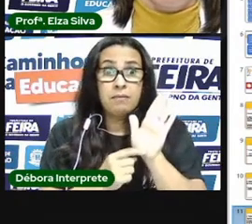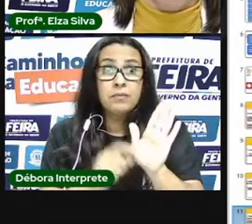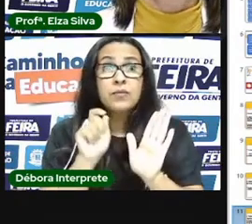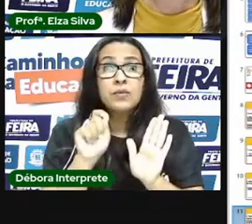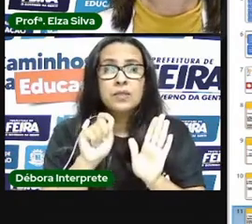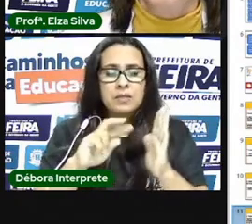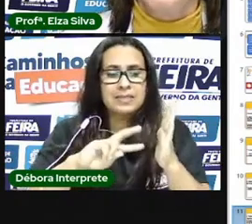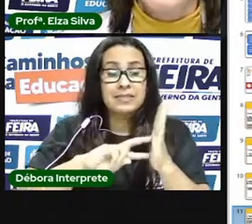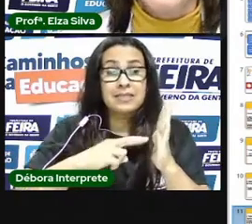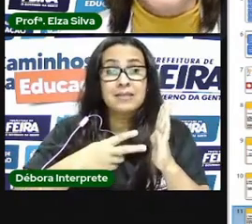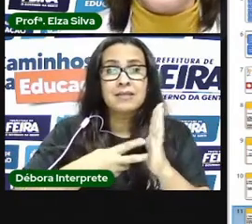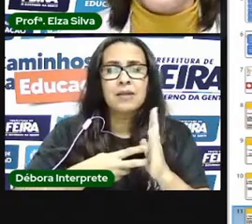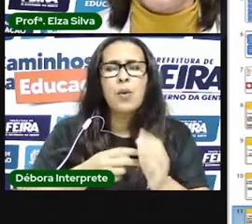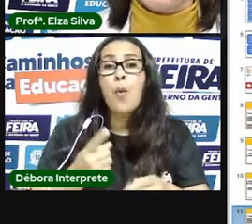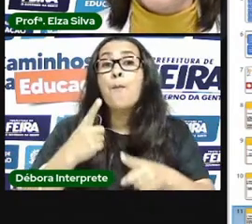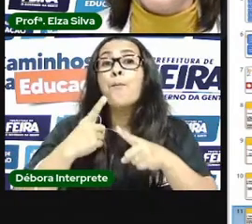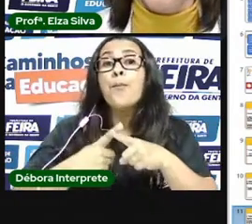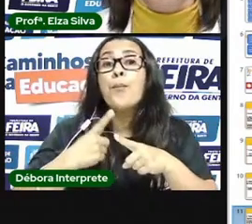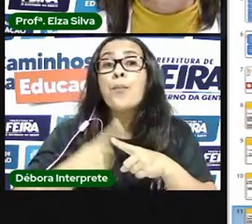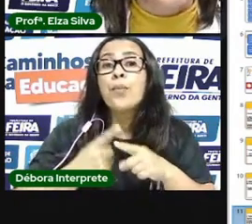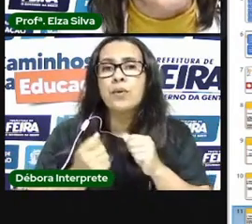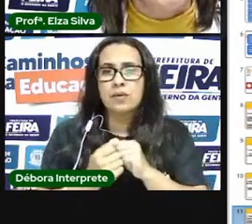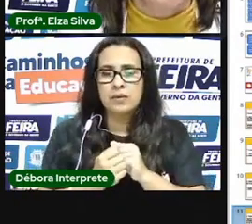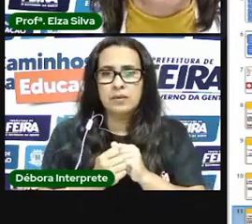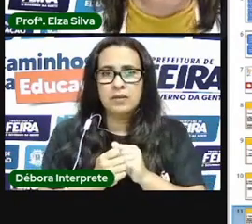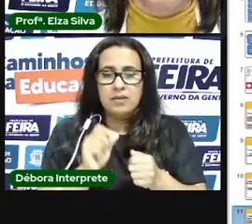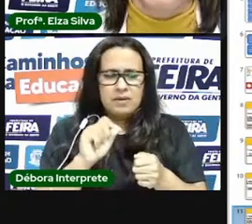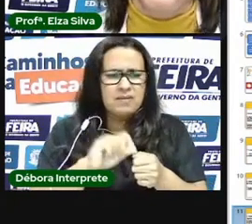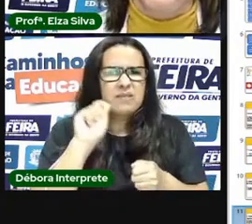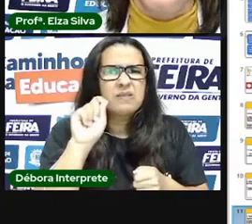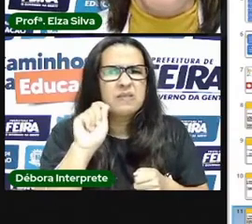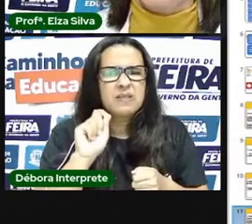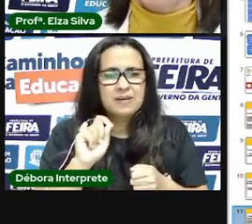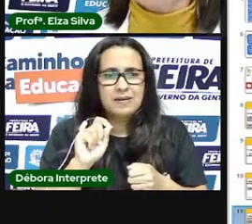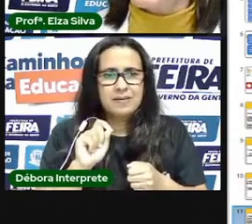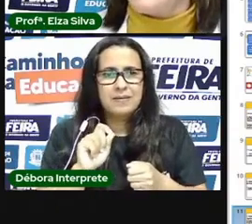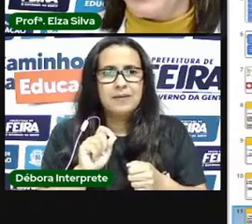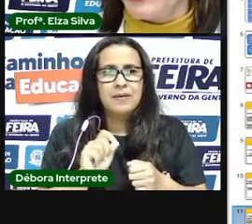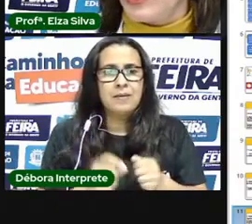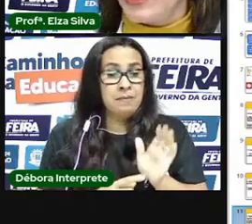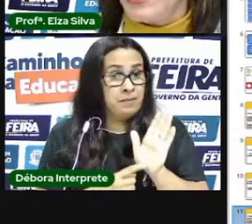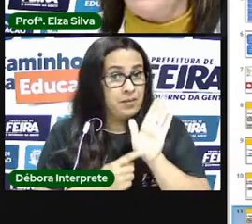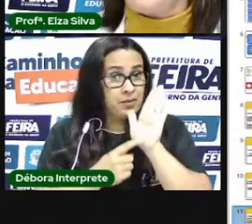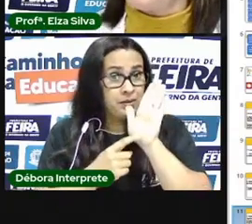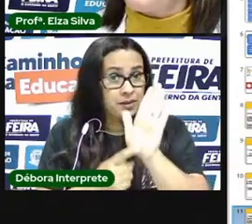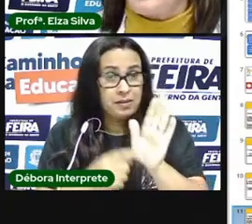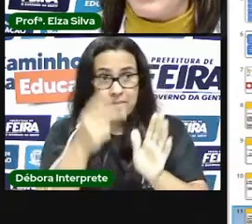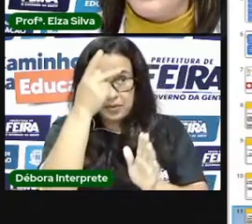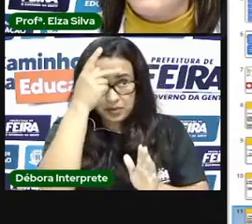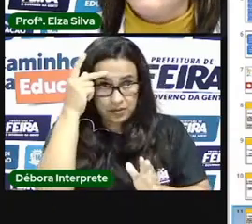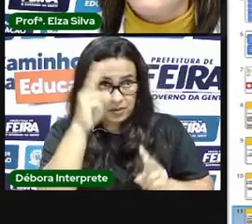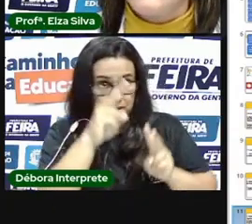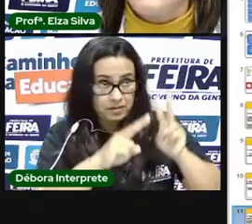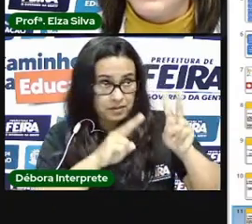com os motivos estéticos buscando transmitir para o observador para o